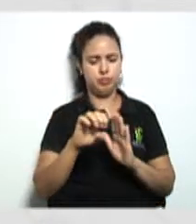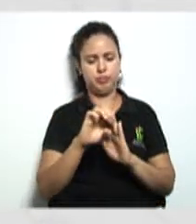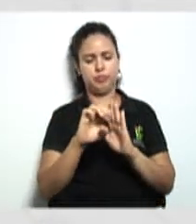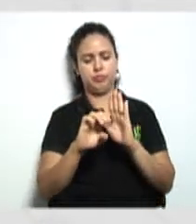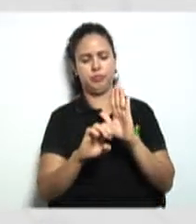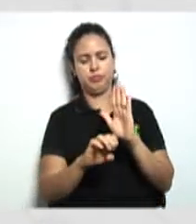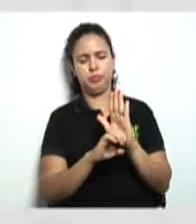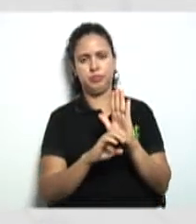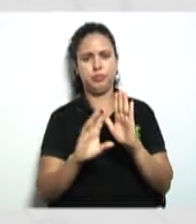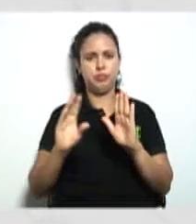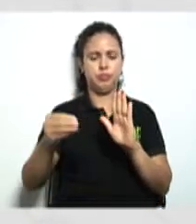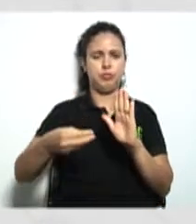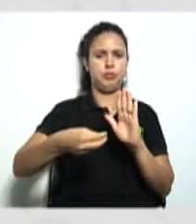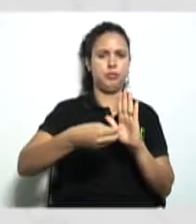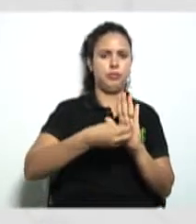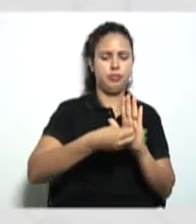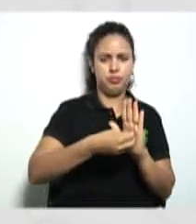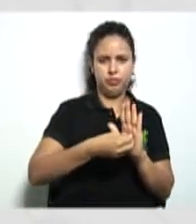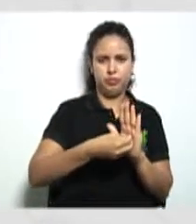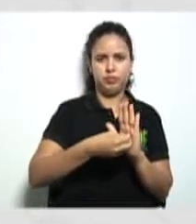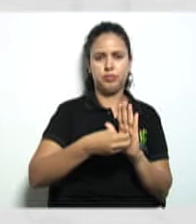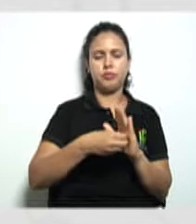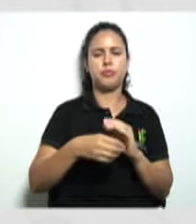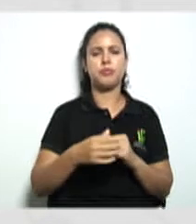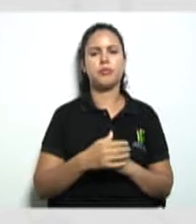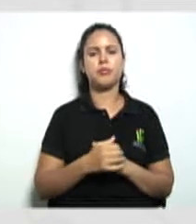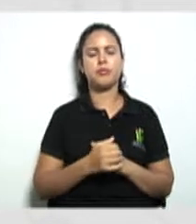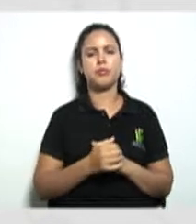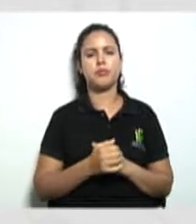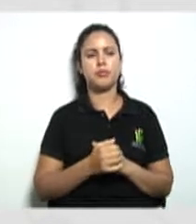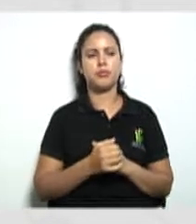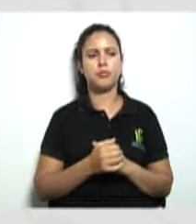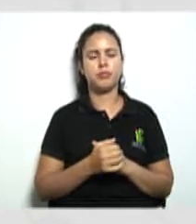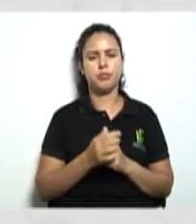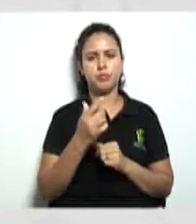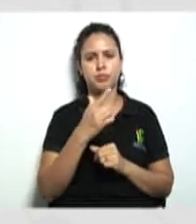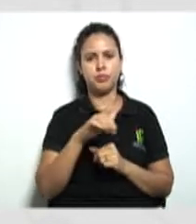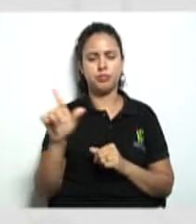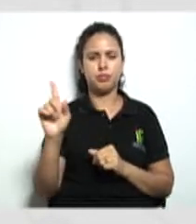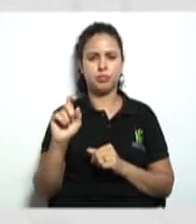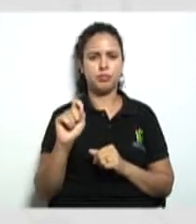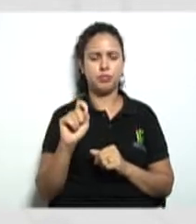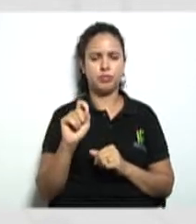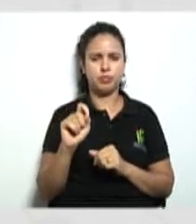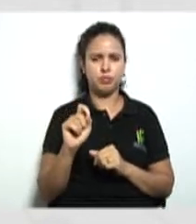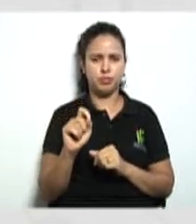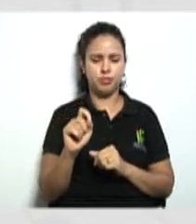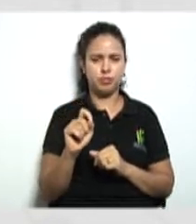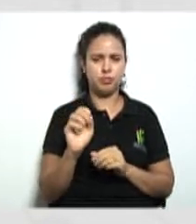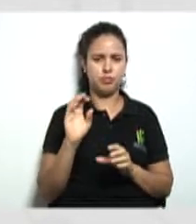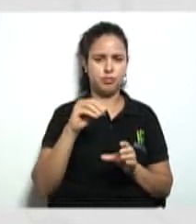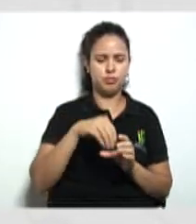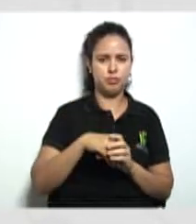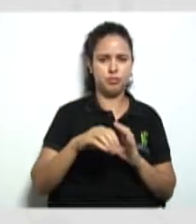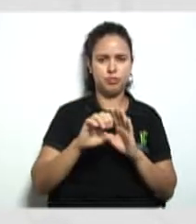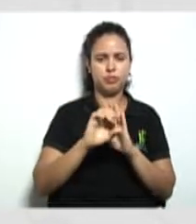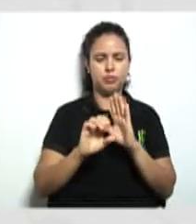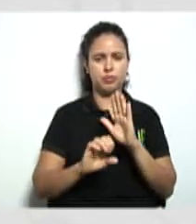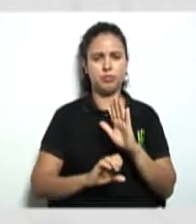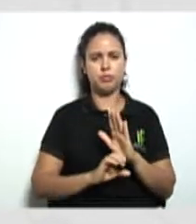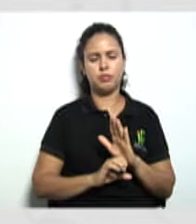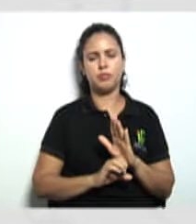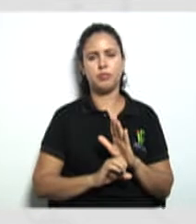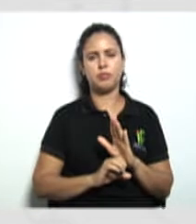dentro do estatuto e um outro ponto também que vai estar previsto dentro do estatuto